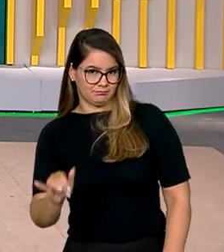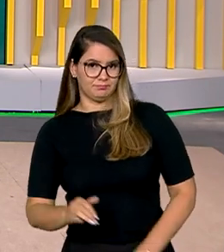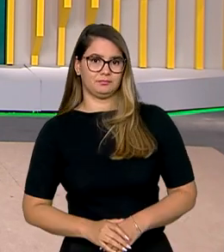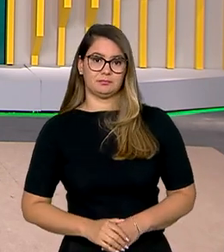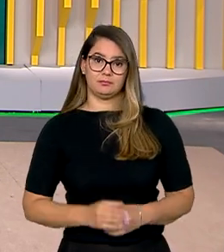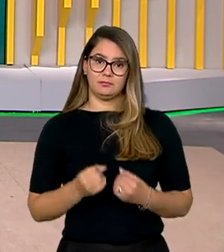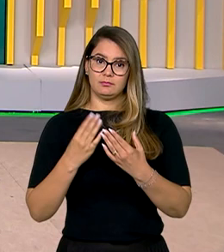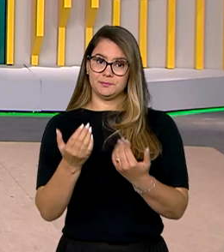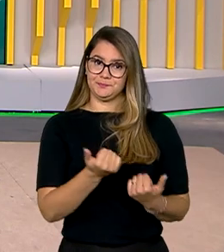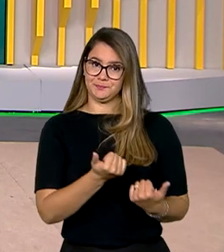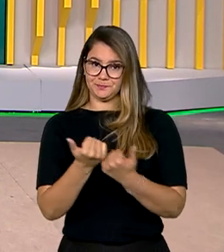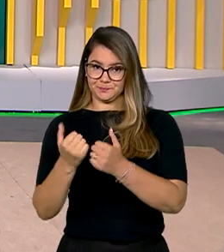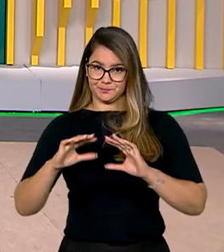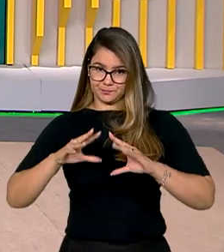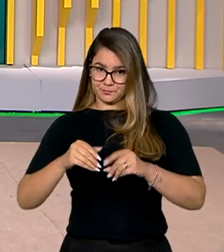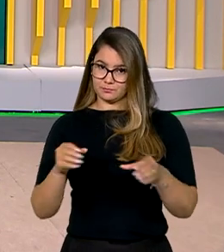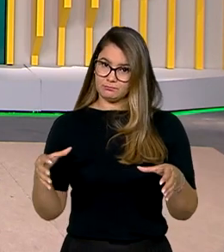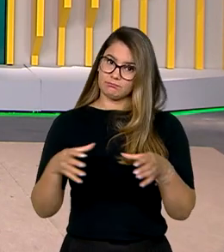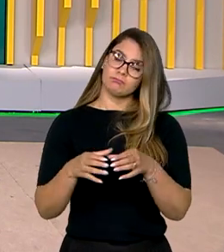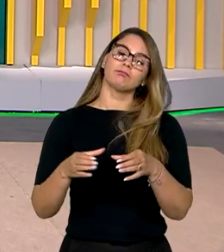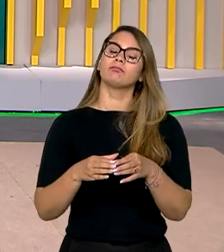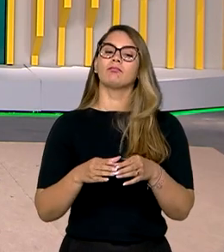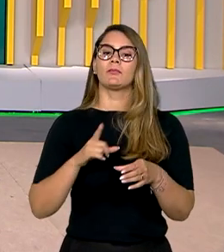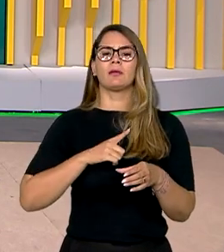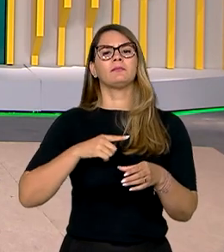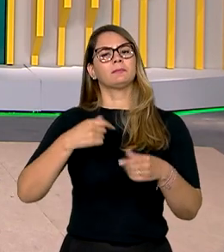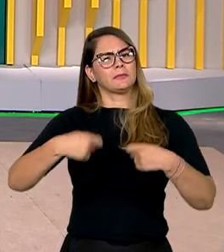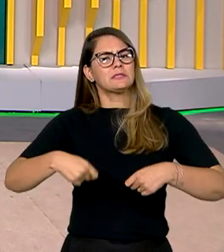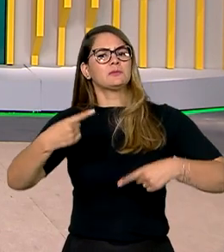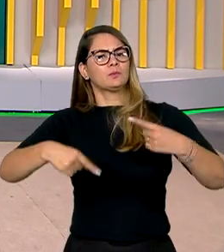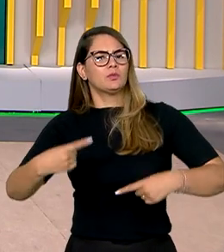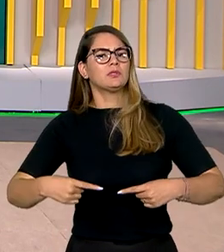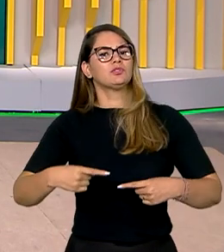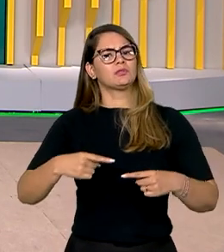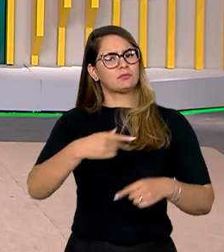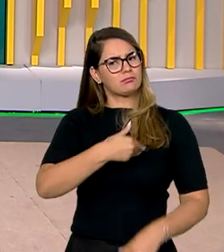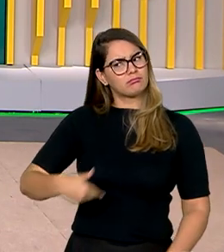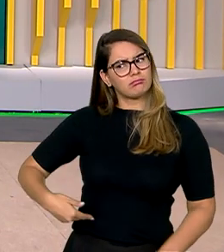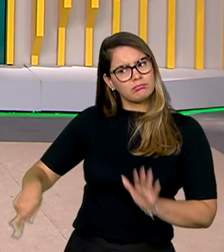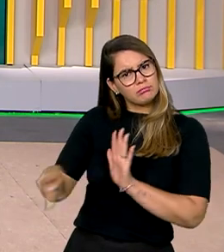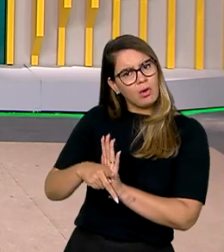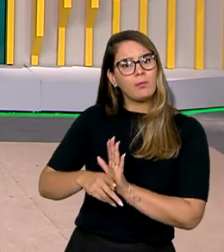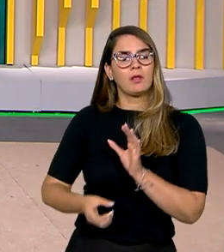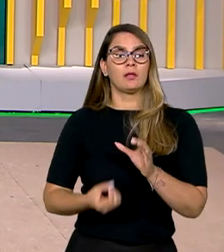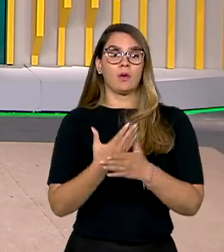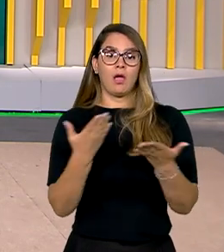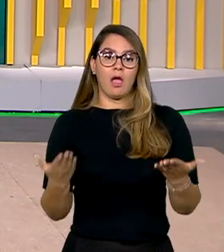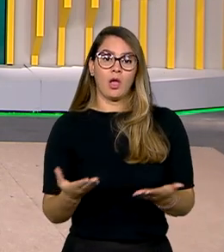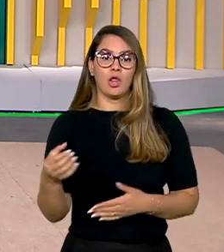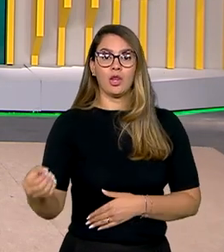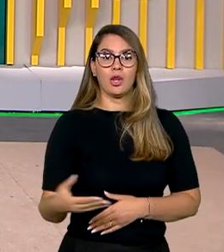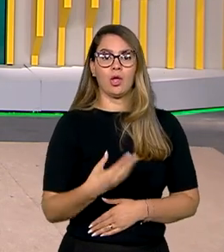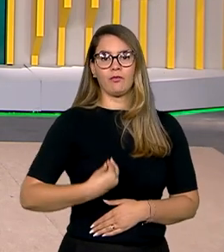dar apoio a todo esse contingente populacional, que demanda políticas públicas específicas, é que foi lançado o novo